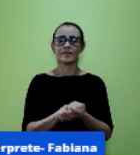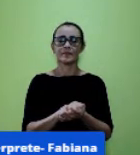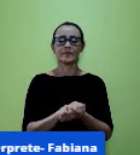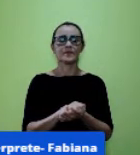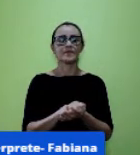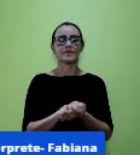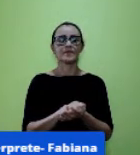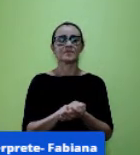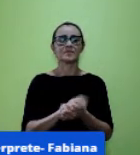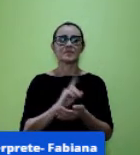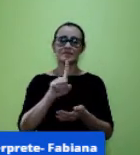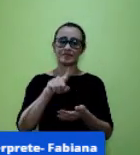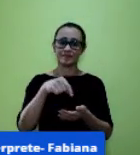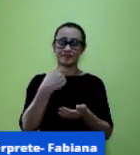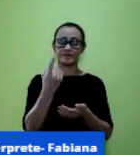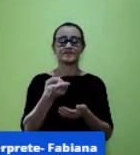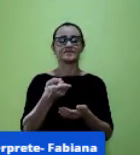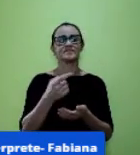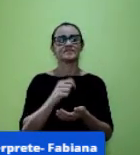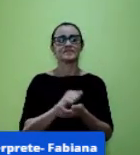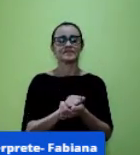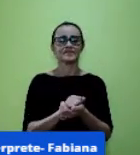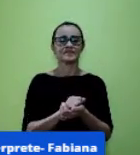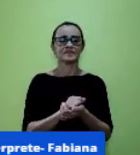passando ele está passando